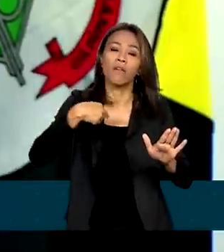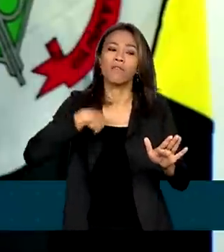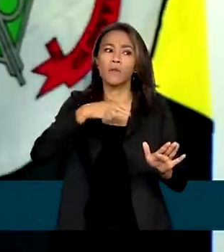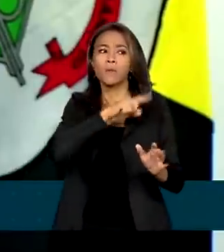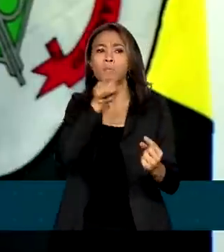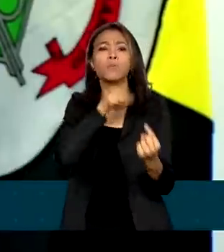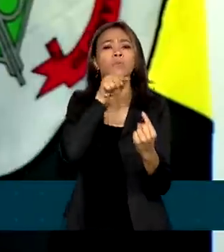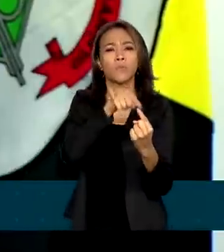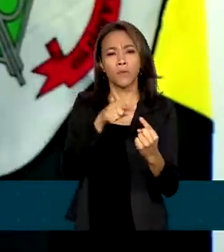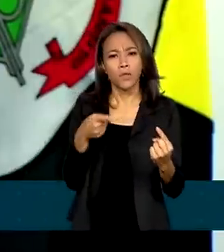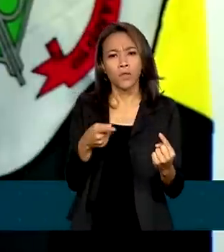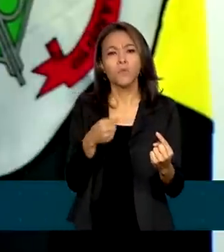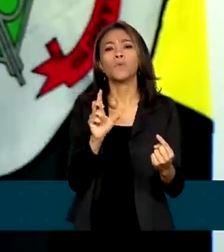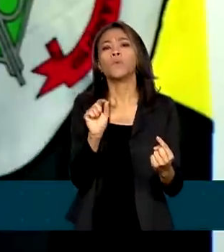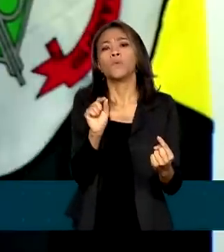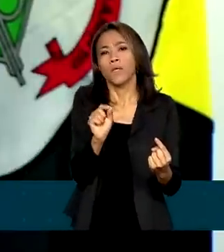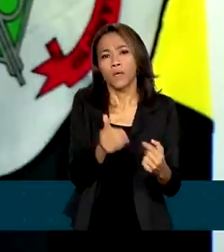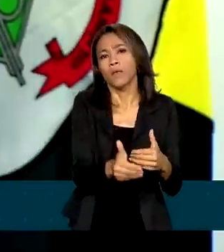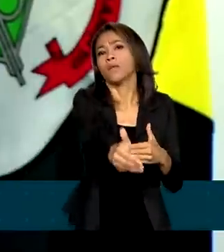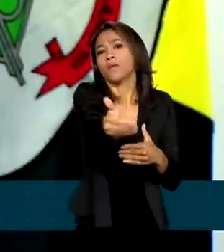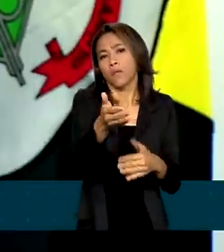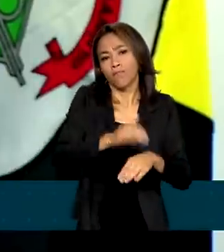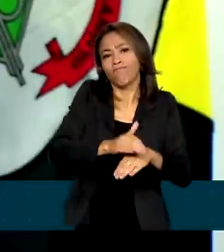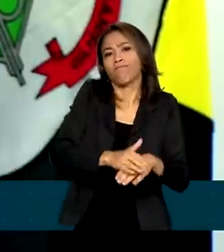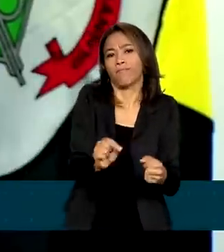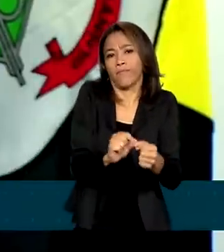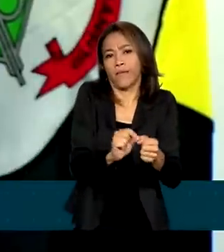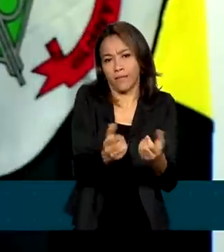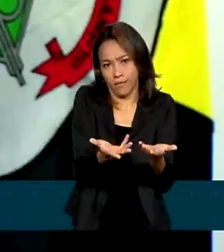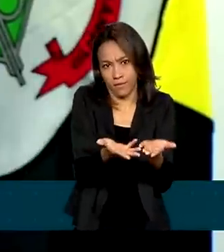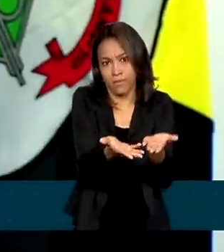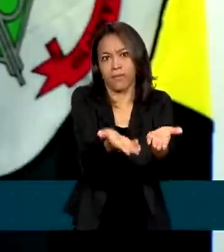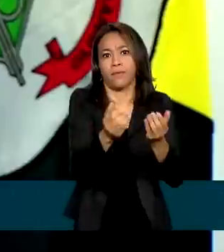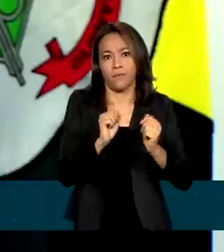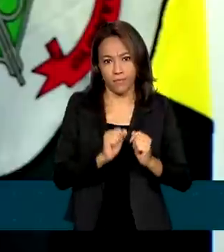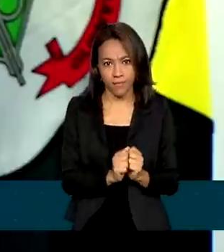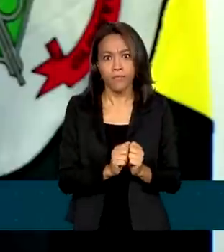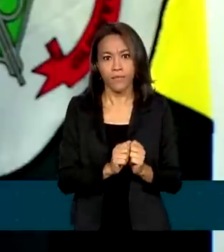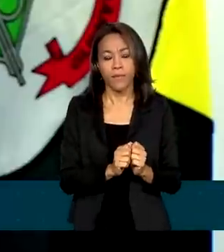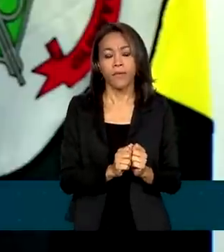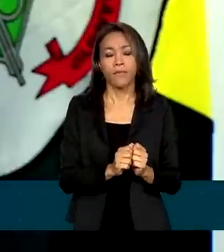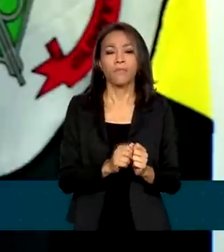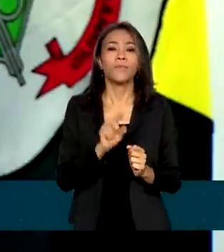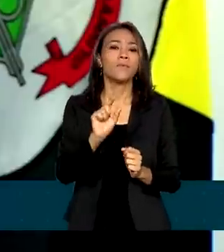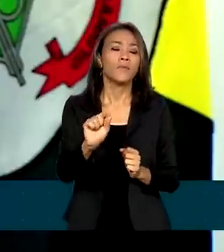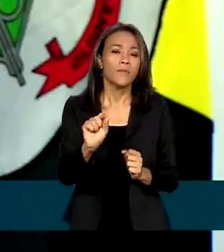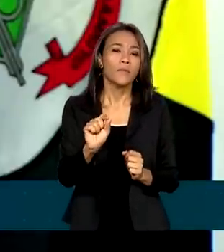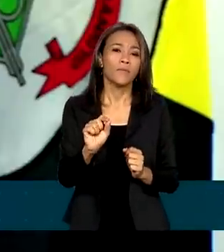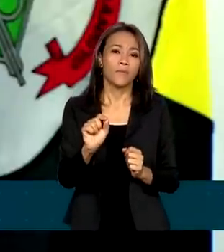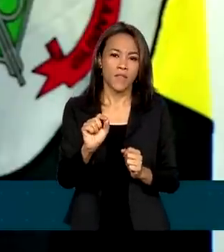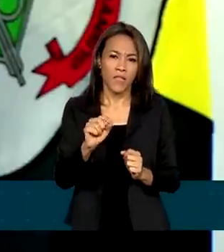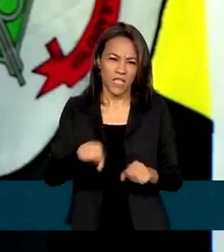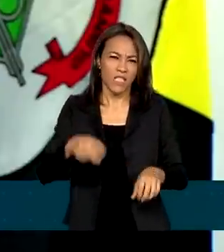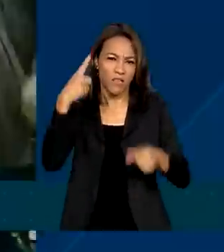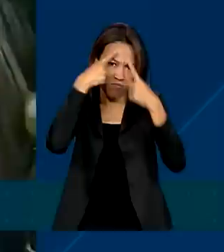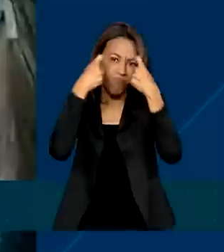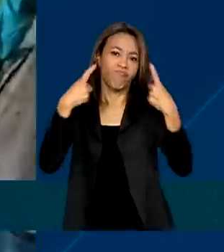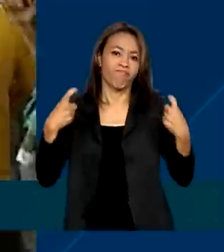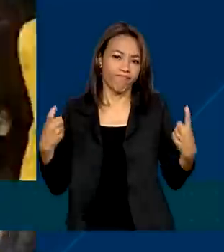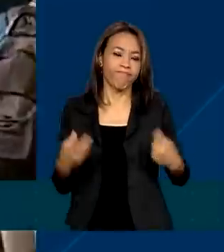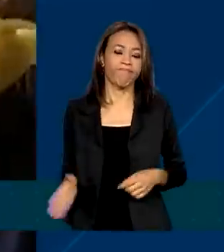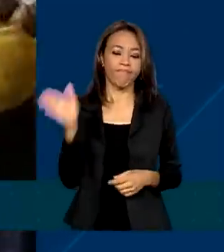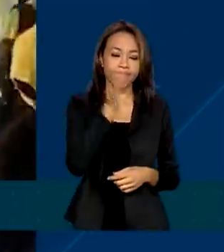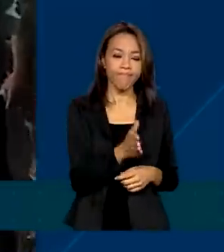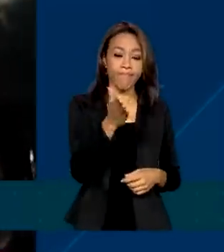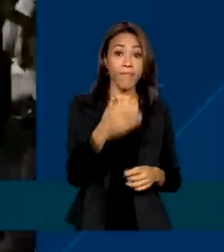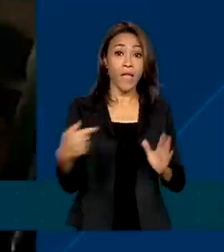utensílios, com aparato que já manifestava a intenção de uma ação mais violenta. Ainda